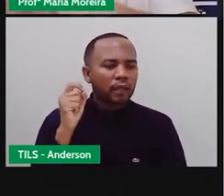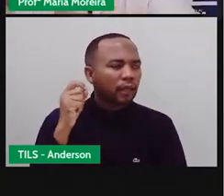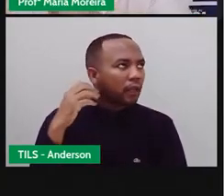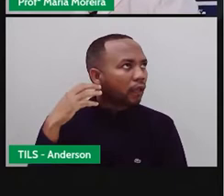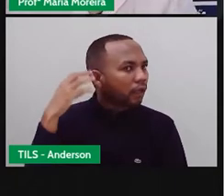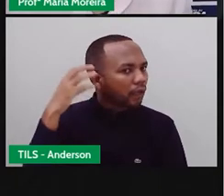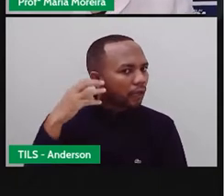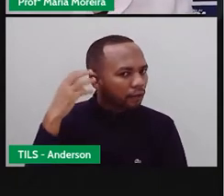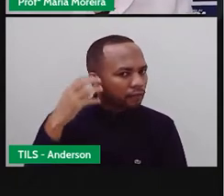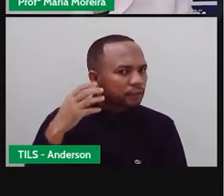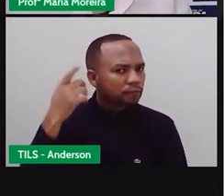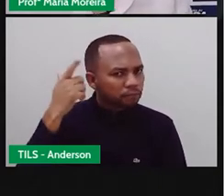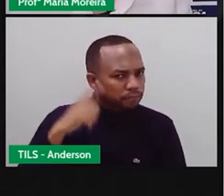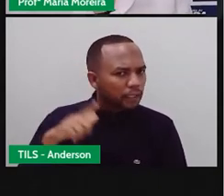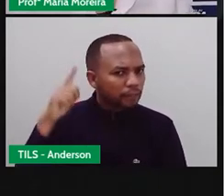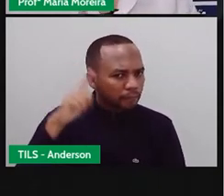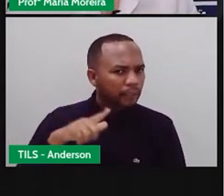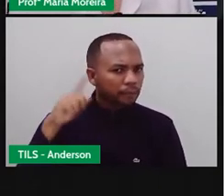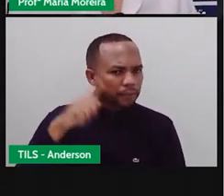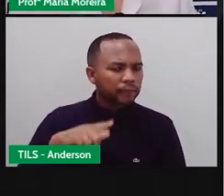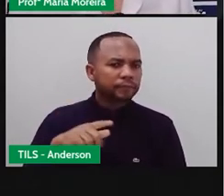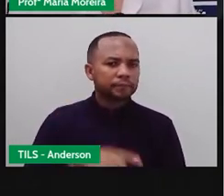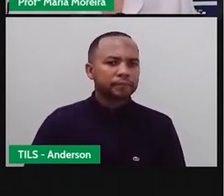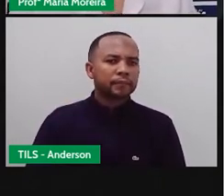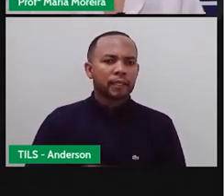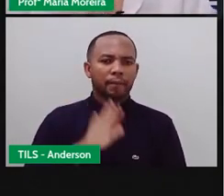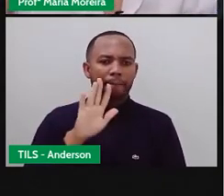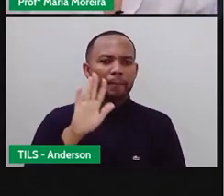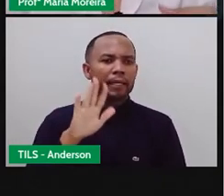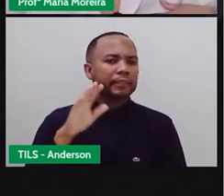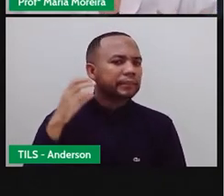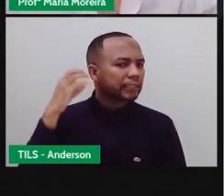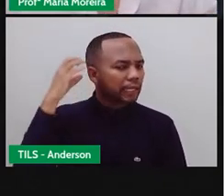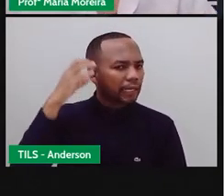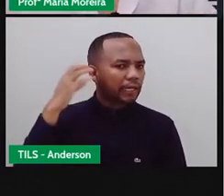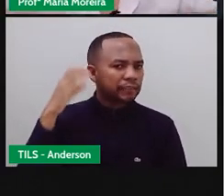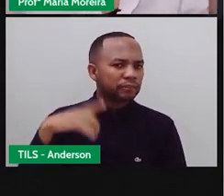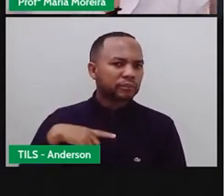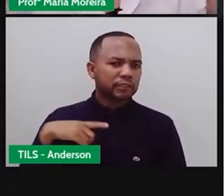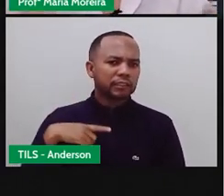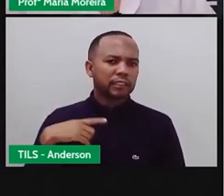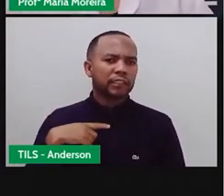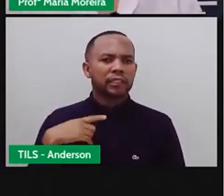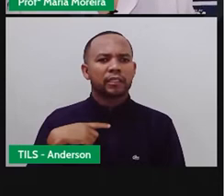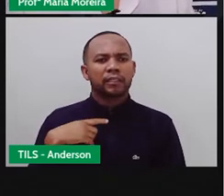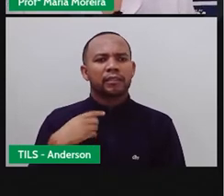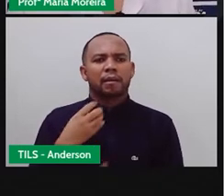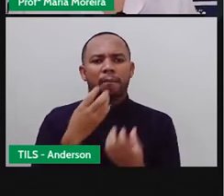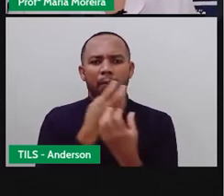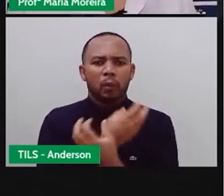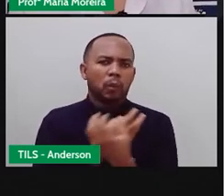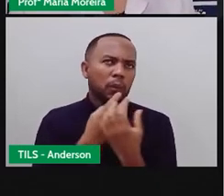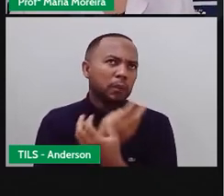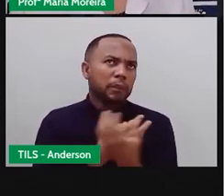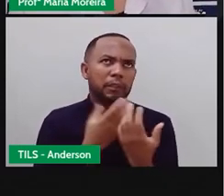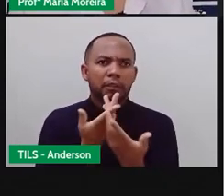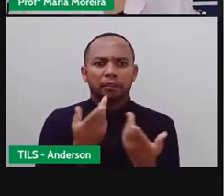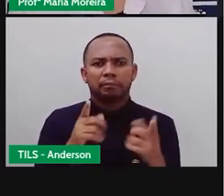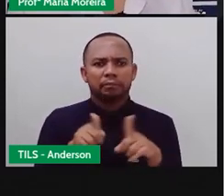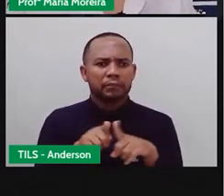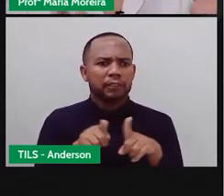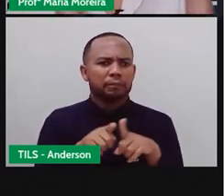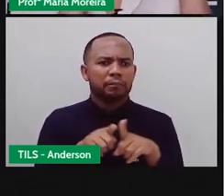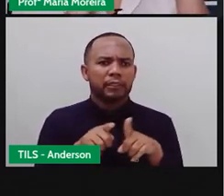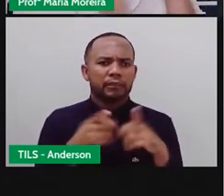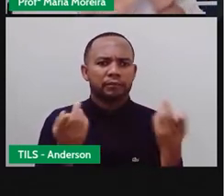repetida esporadicamente. Já na rádio, não. Porque tem as músicas e o anúncio que vem ao meio e o rádio tem um